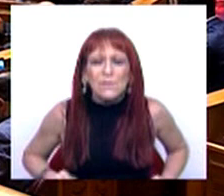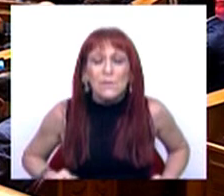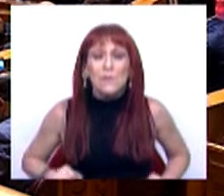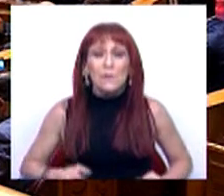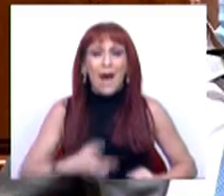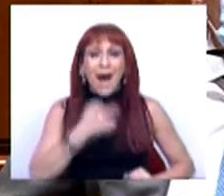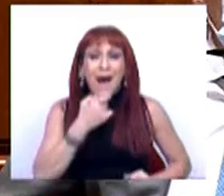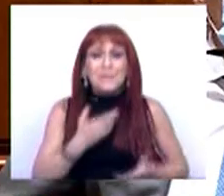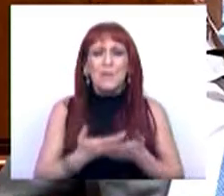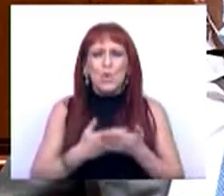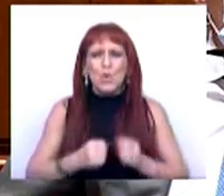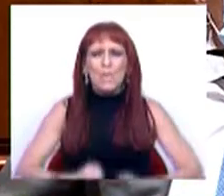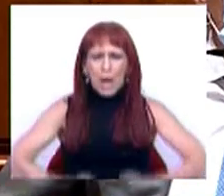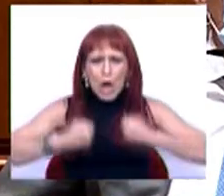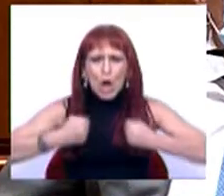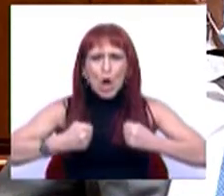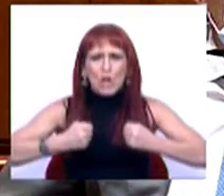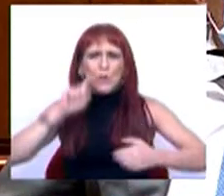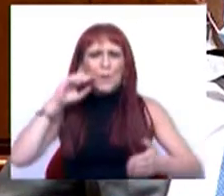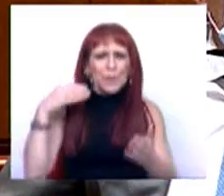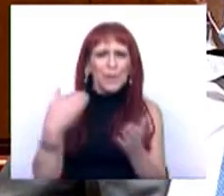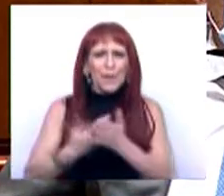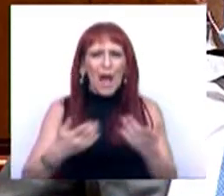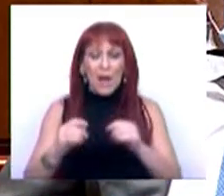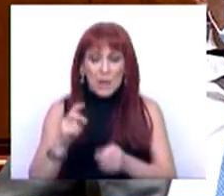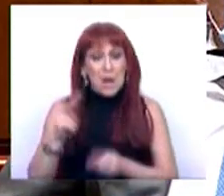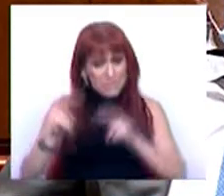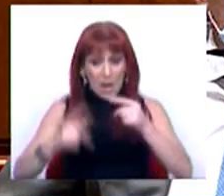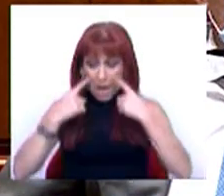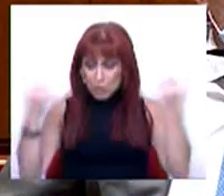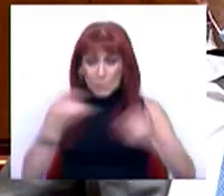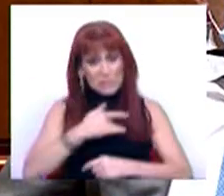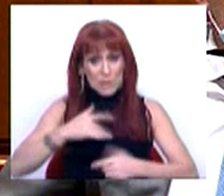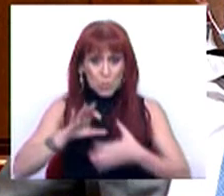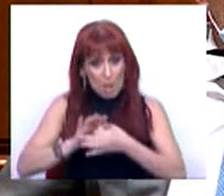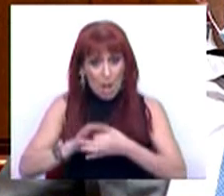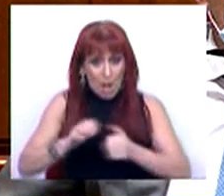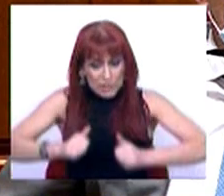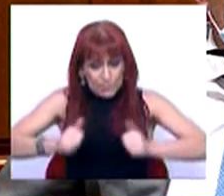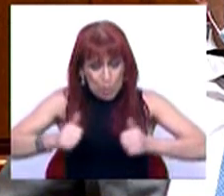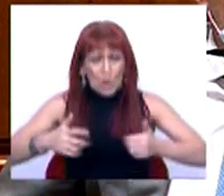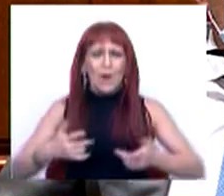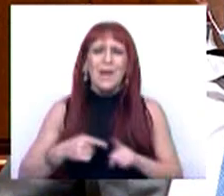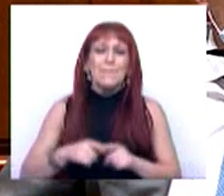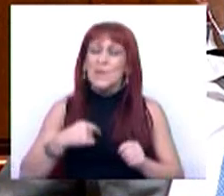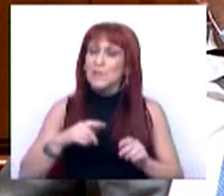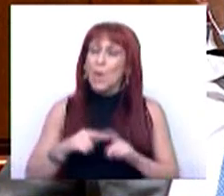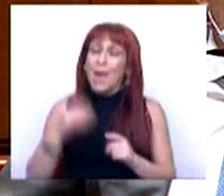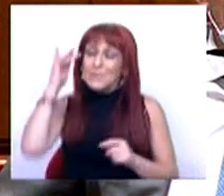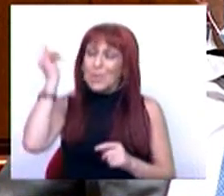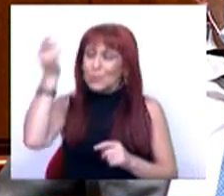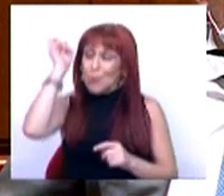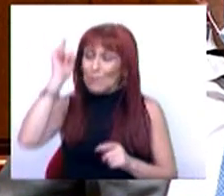Só uma economia robusta assegurará finanças públicas saudáveis. Agora, também não nos iludamos.